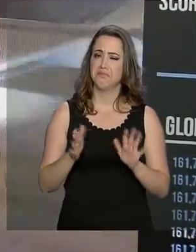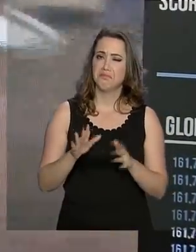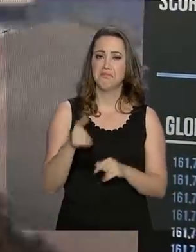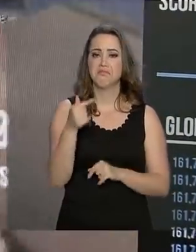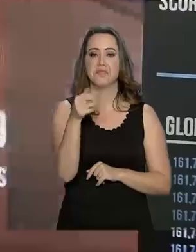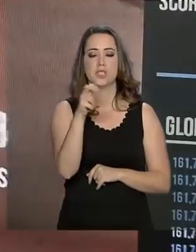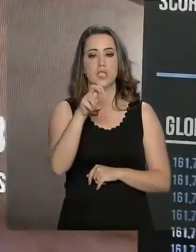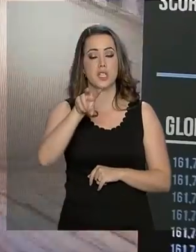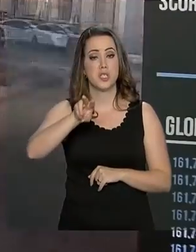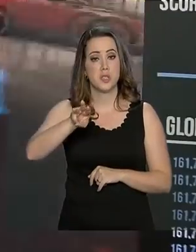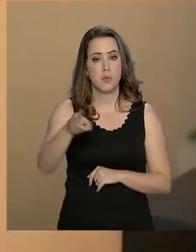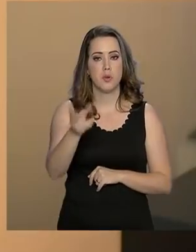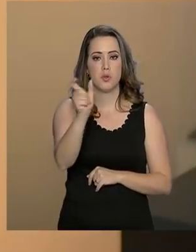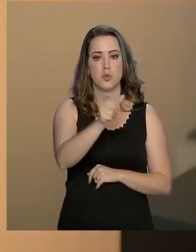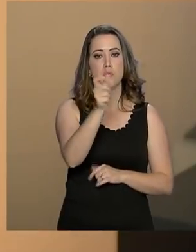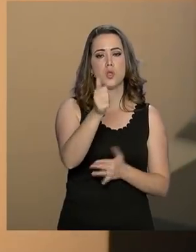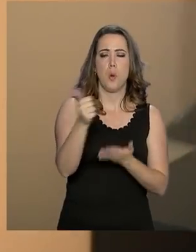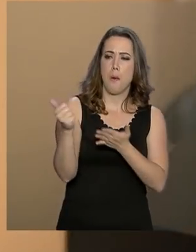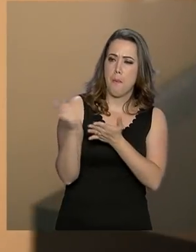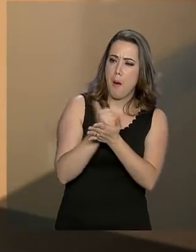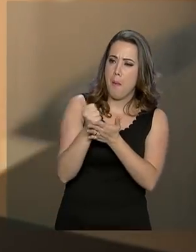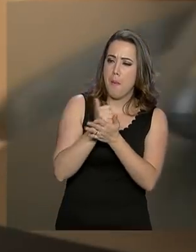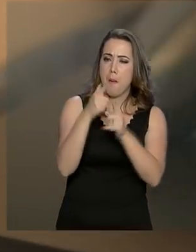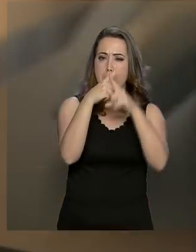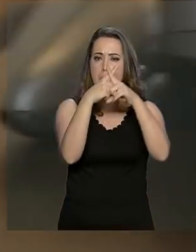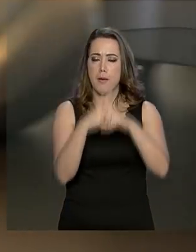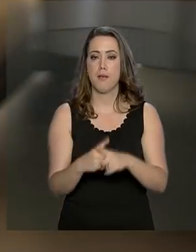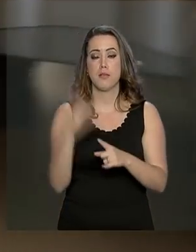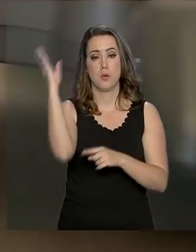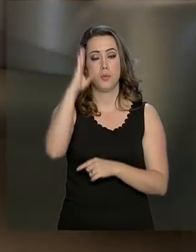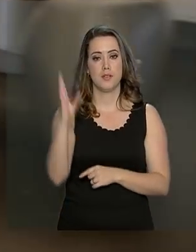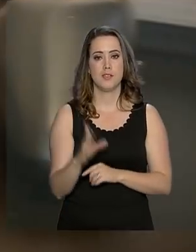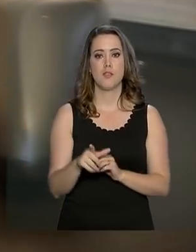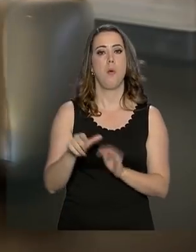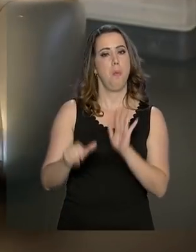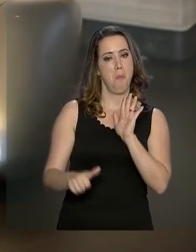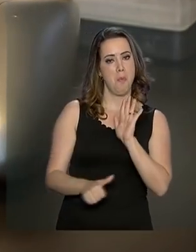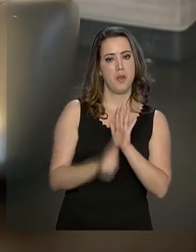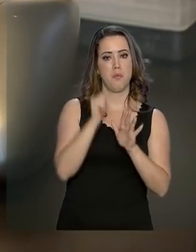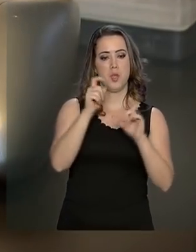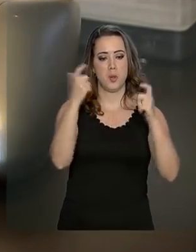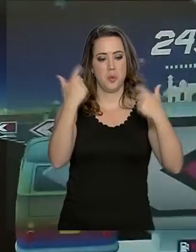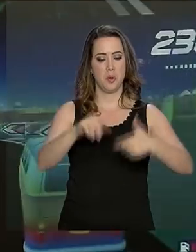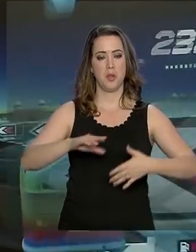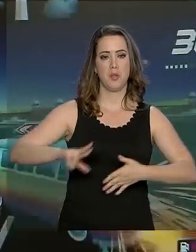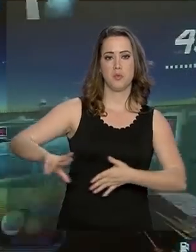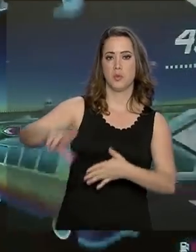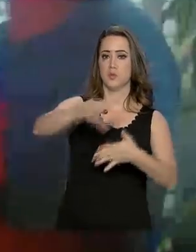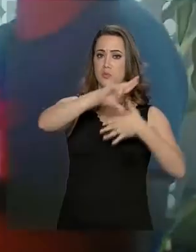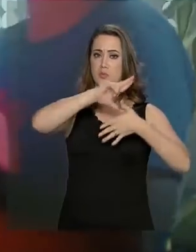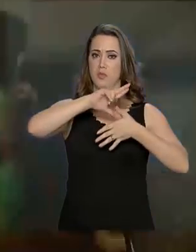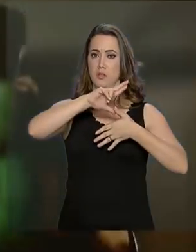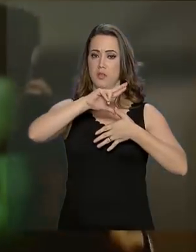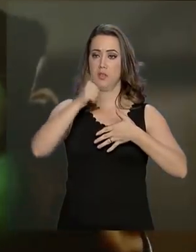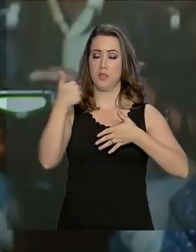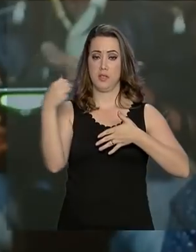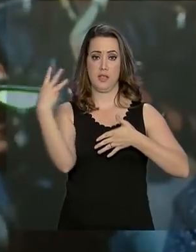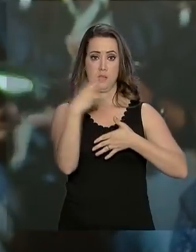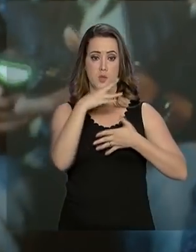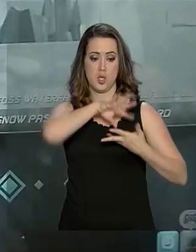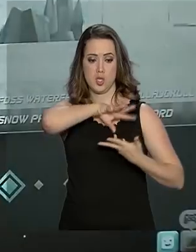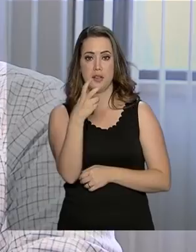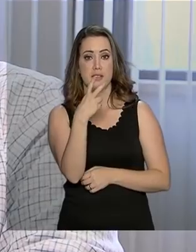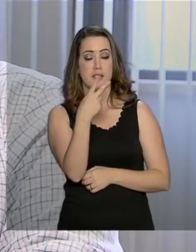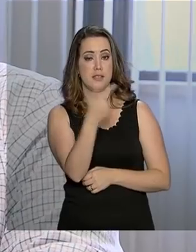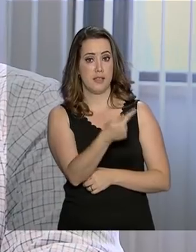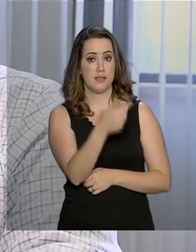jogam videogame no Brasil. O volume de jogadores coloca o país em primeiro lugar entre os latino-americanos e em décimo terceiro no ranking global do